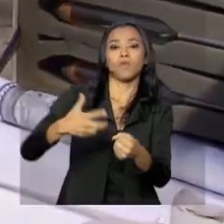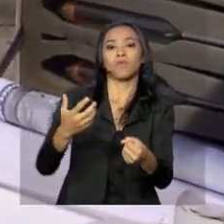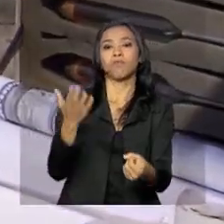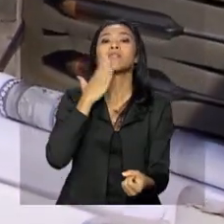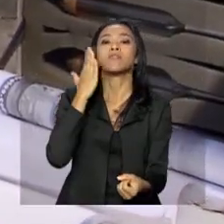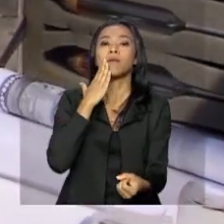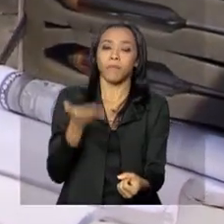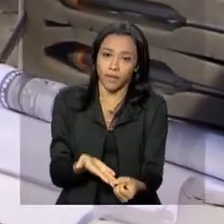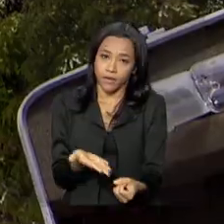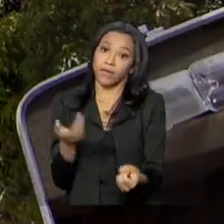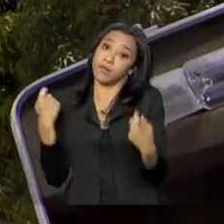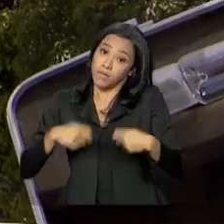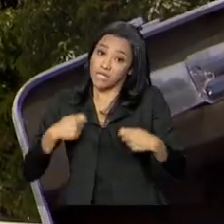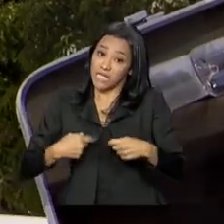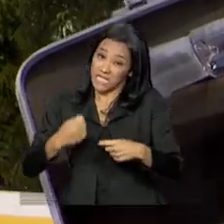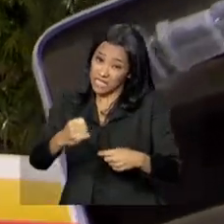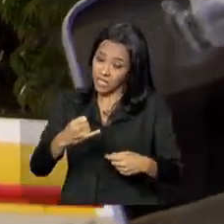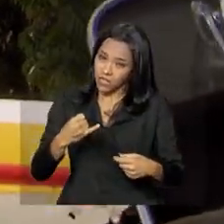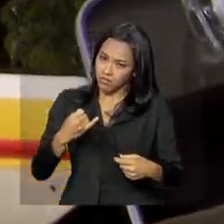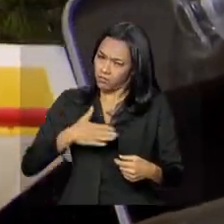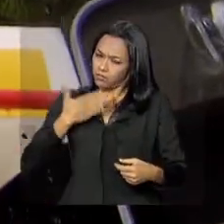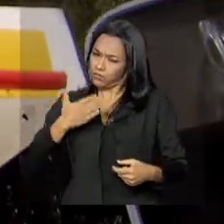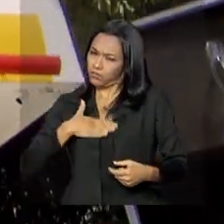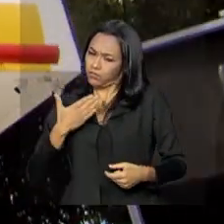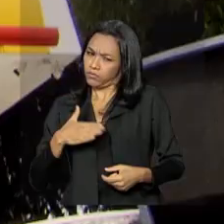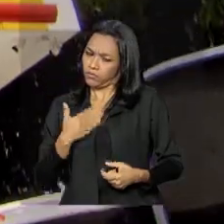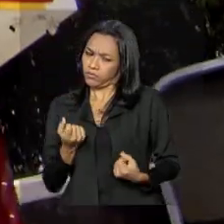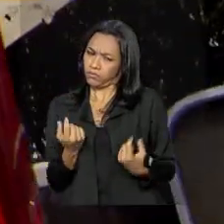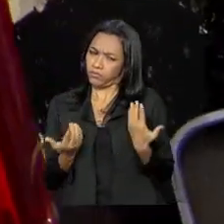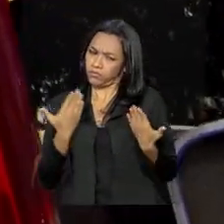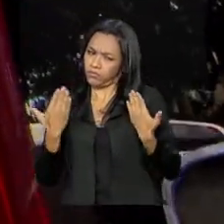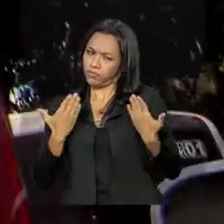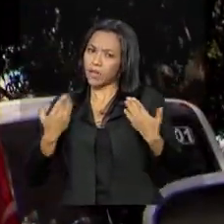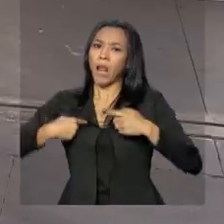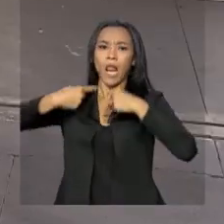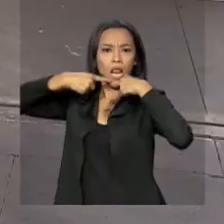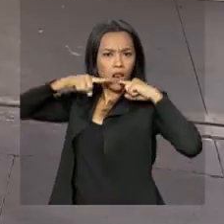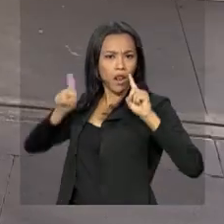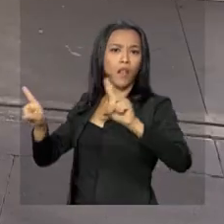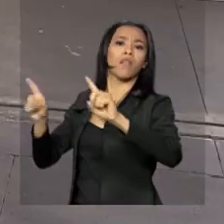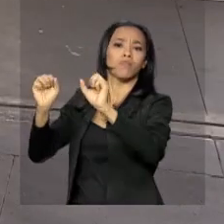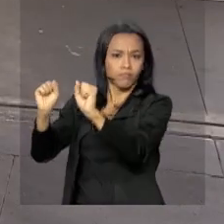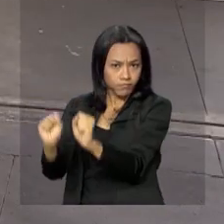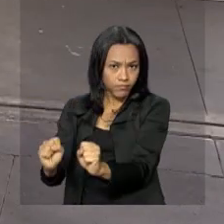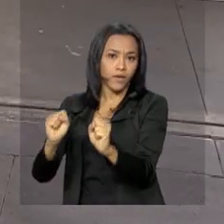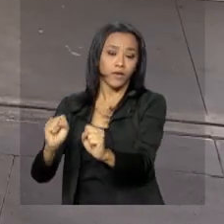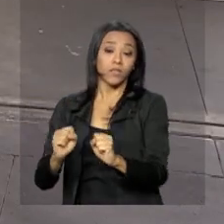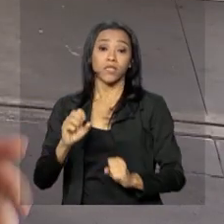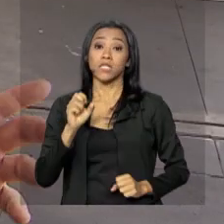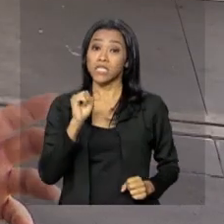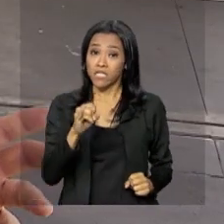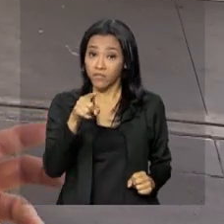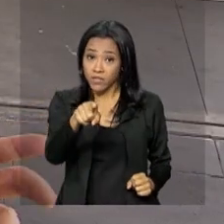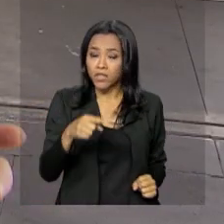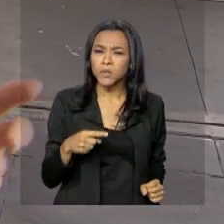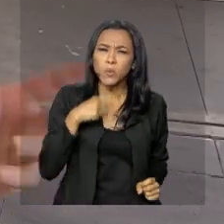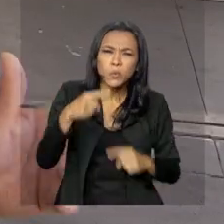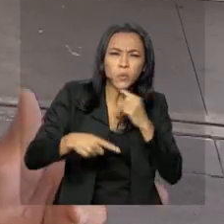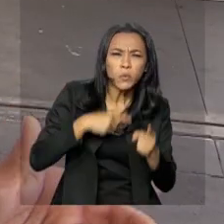consumidor deve denunciar sempre que encontrar uma irregularidade. Em caso de dúvida, de qualquer